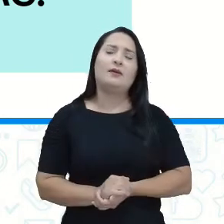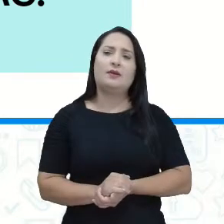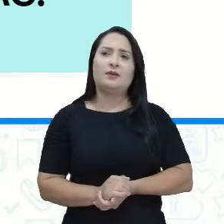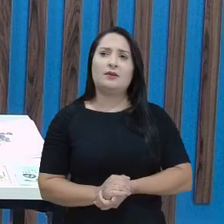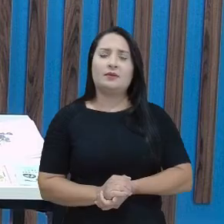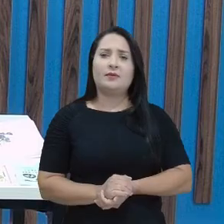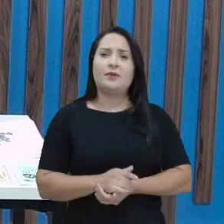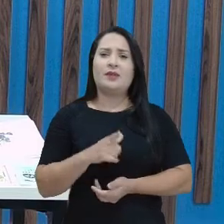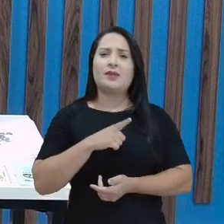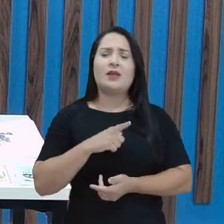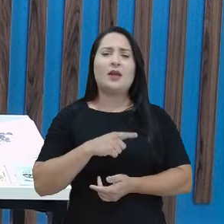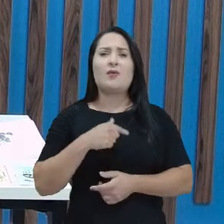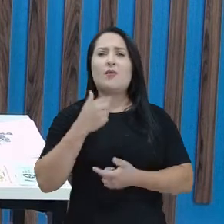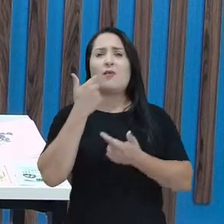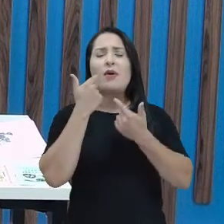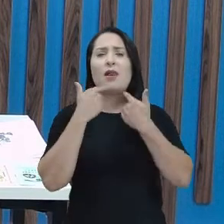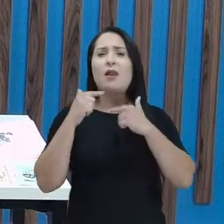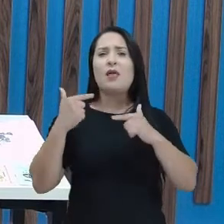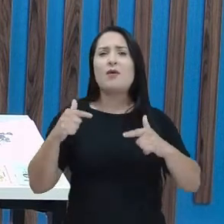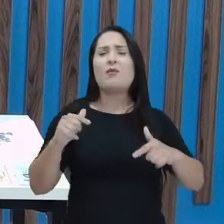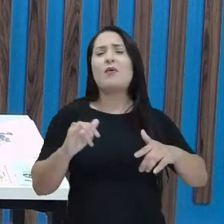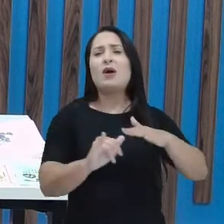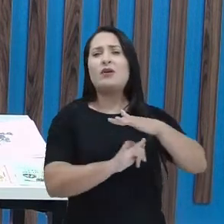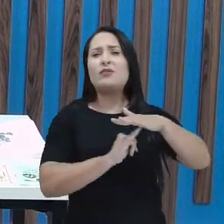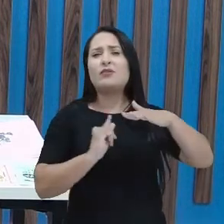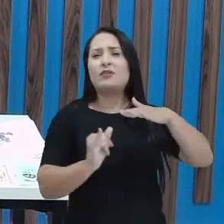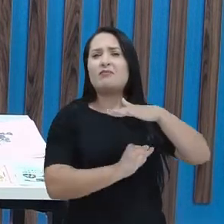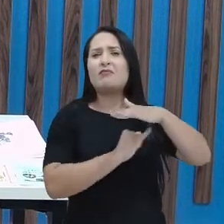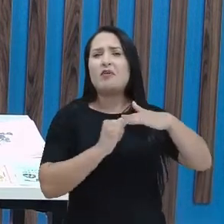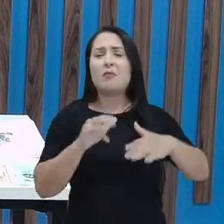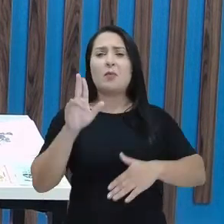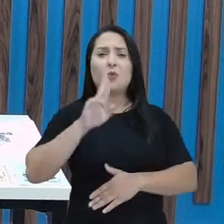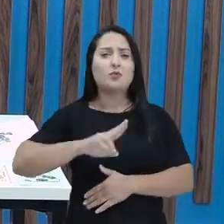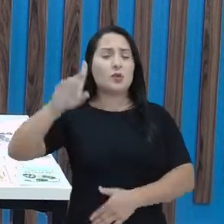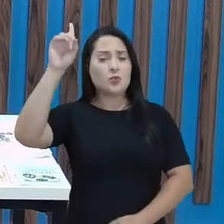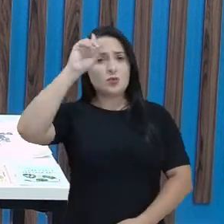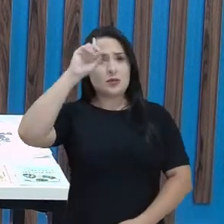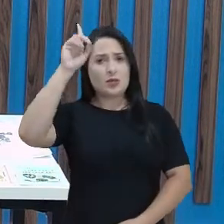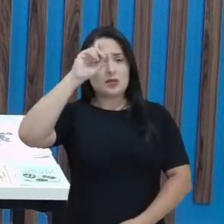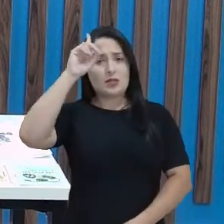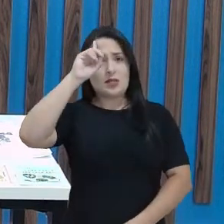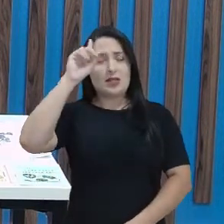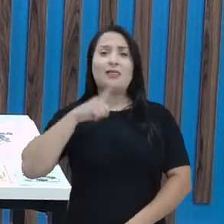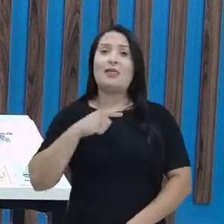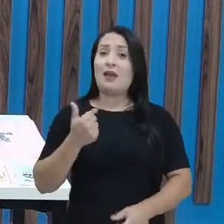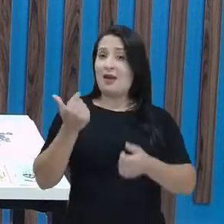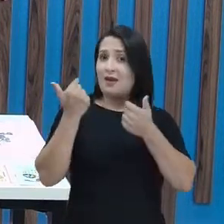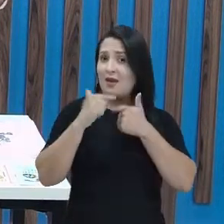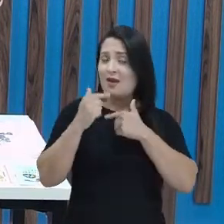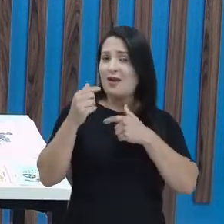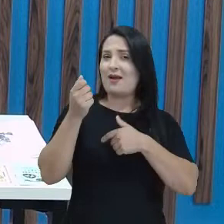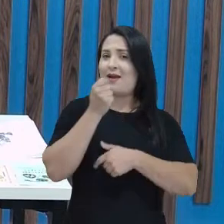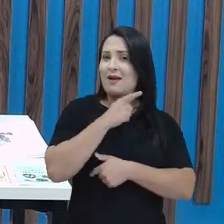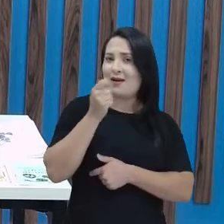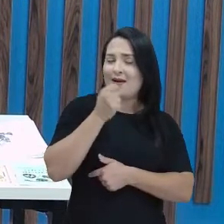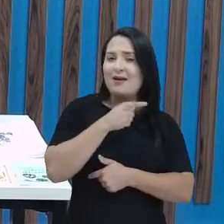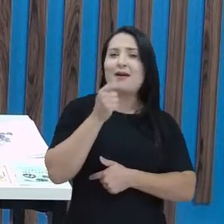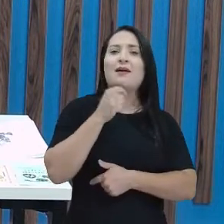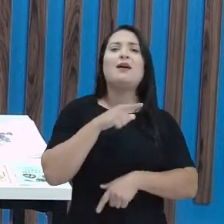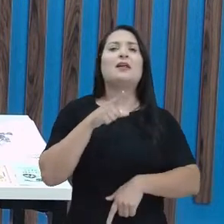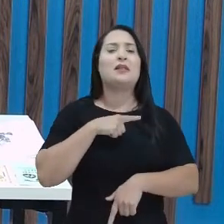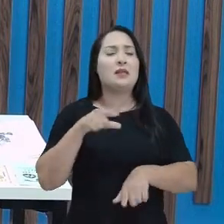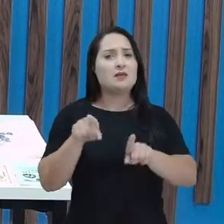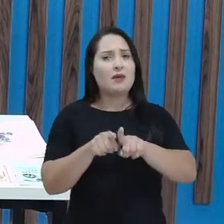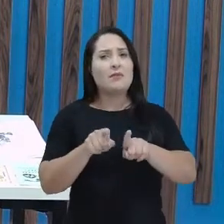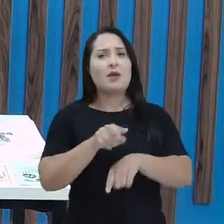informal, aquela linguagem do nosso dia a dia, certo? Tem humor, é um texto engraçado e também tem